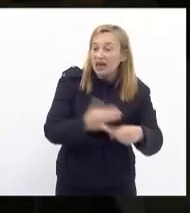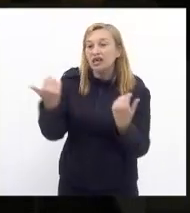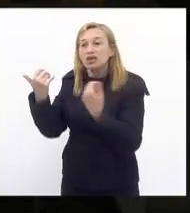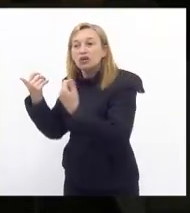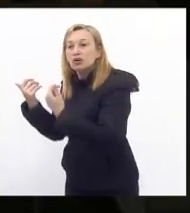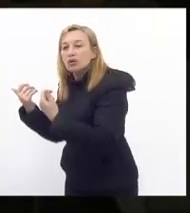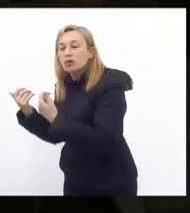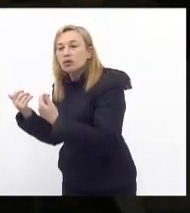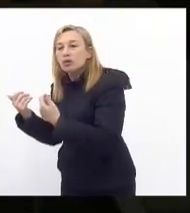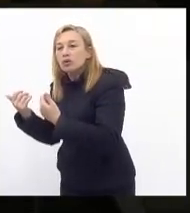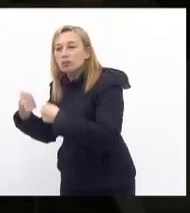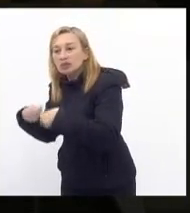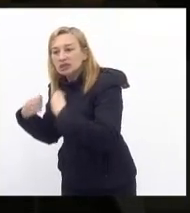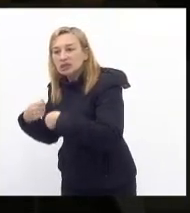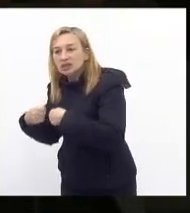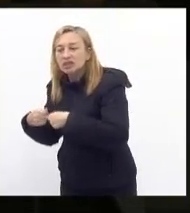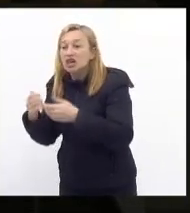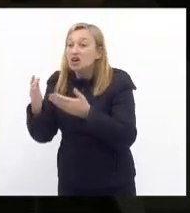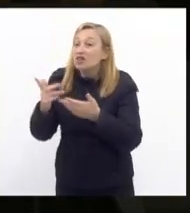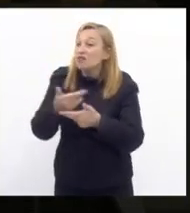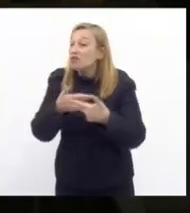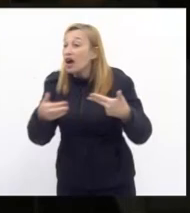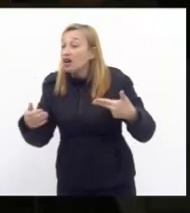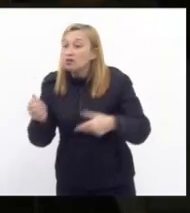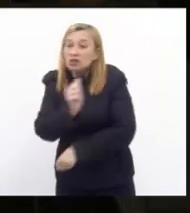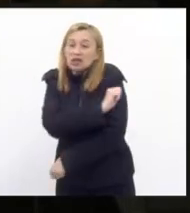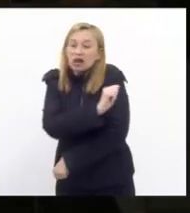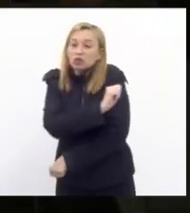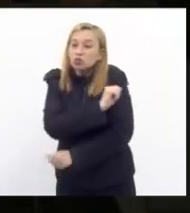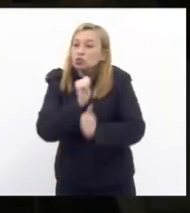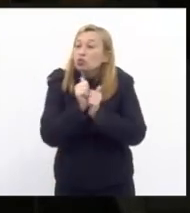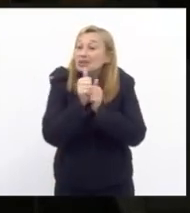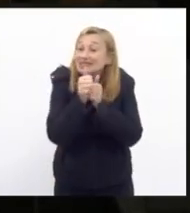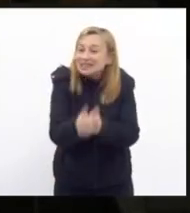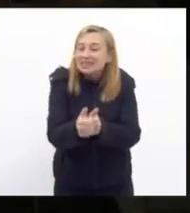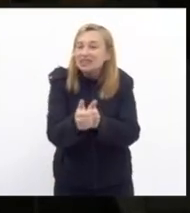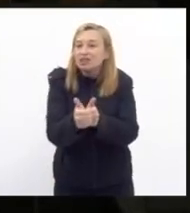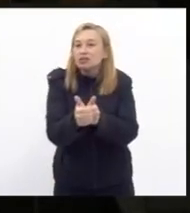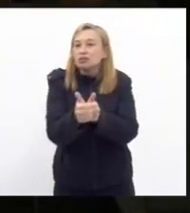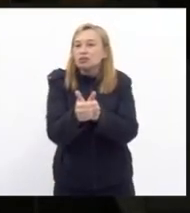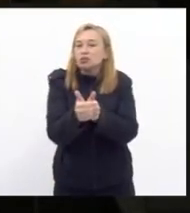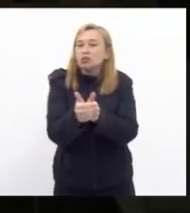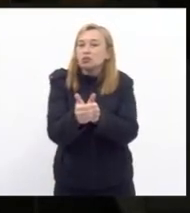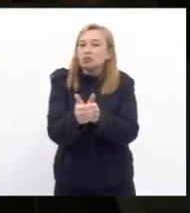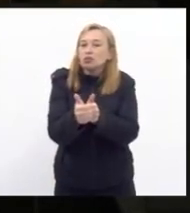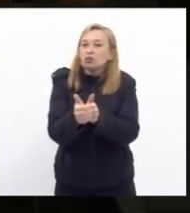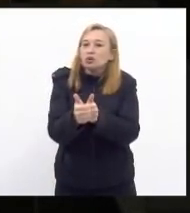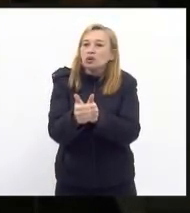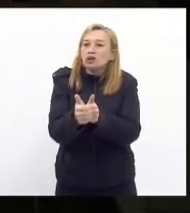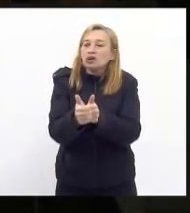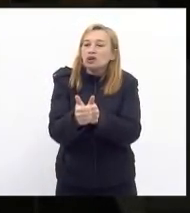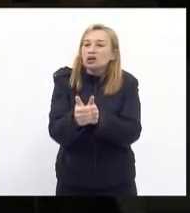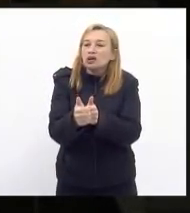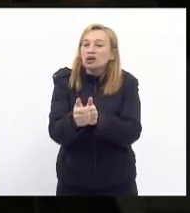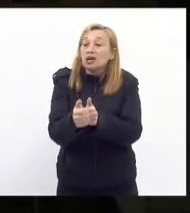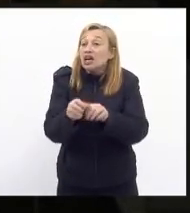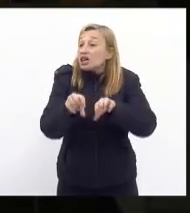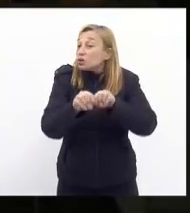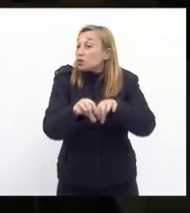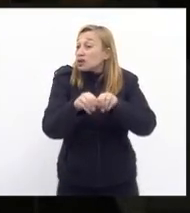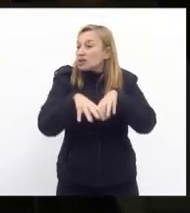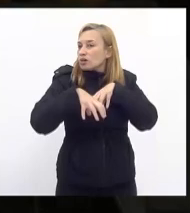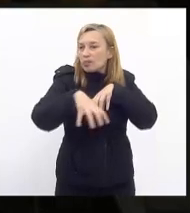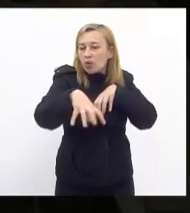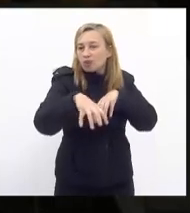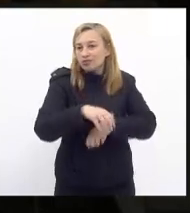necessidade muitos alunos estão seguindo o fazendo a educação remota fazendo o